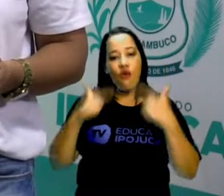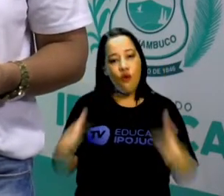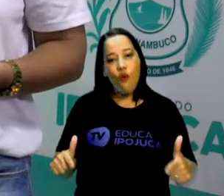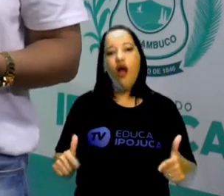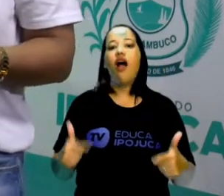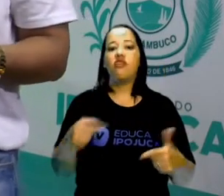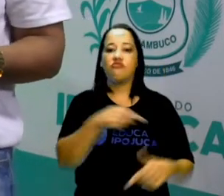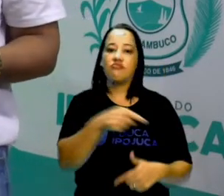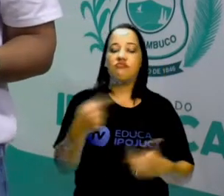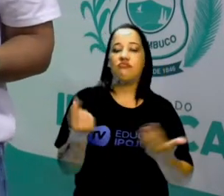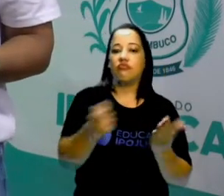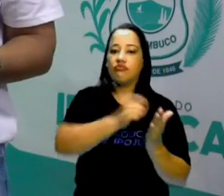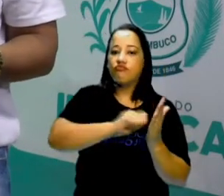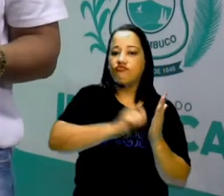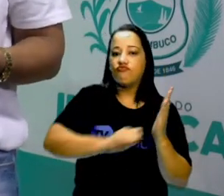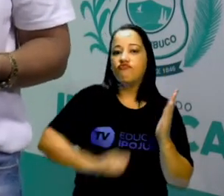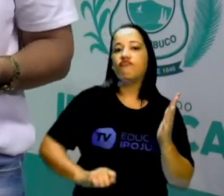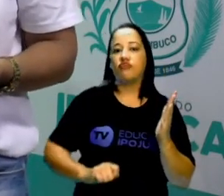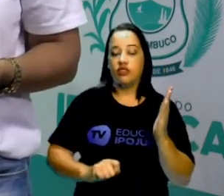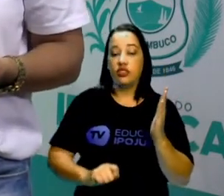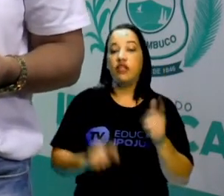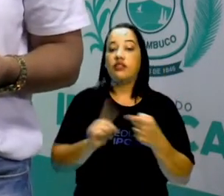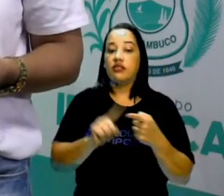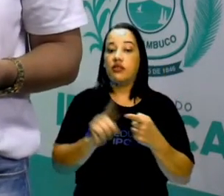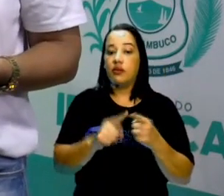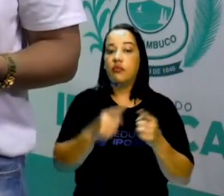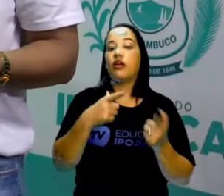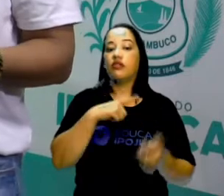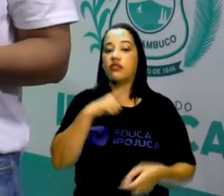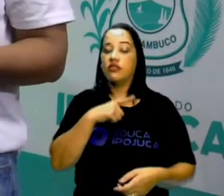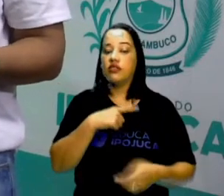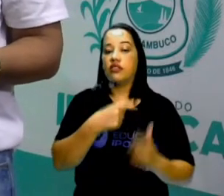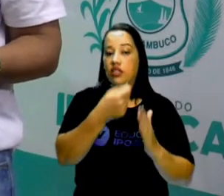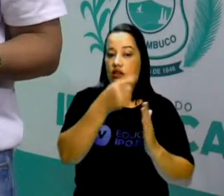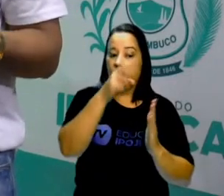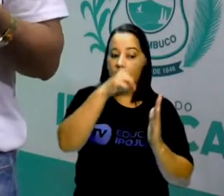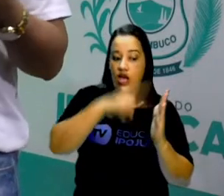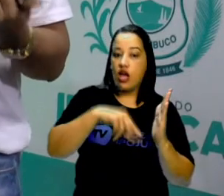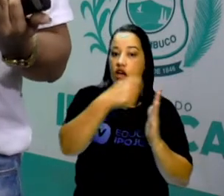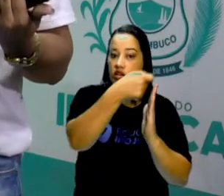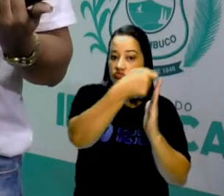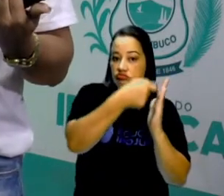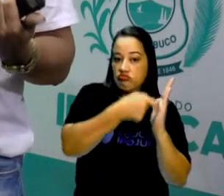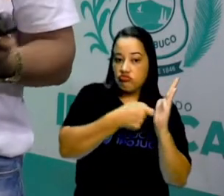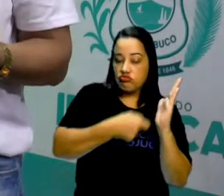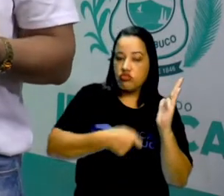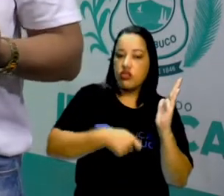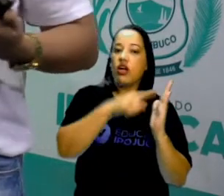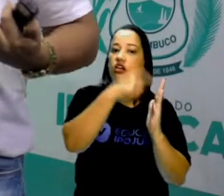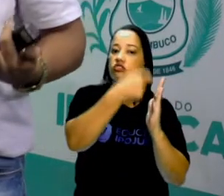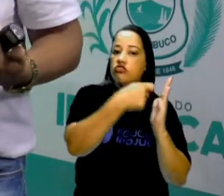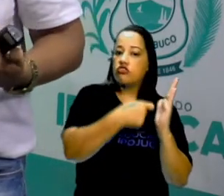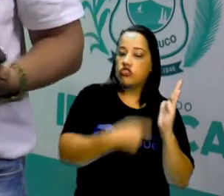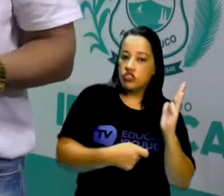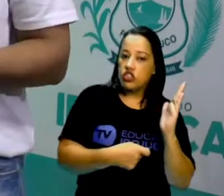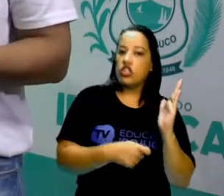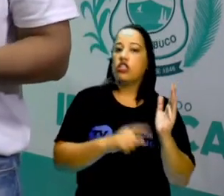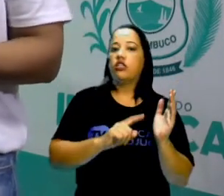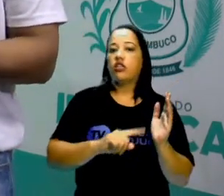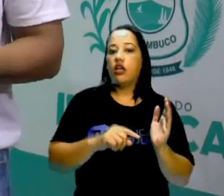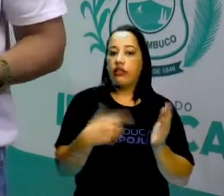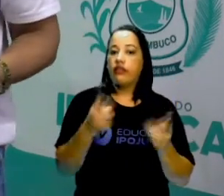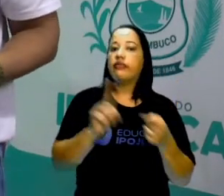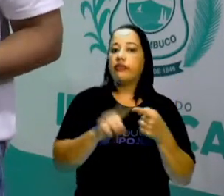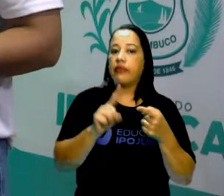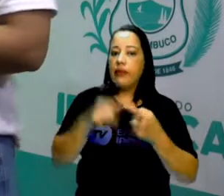escrita. E que muitas vezes, além da leitura, também, essa escrita da literatura de cordel é passada para